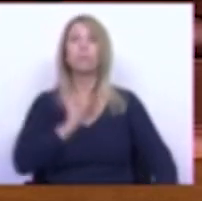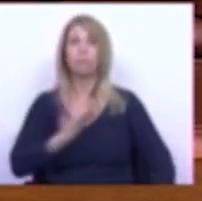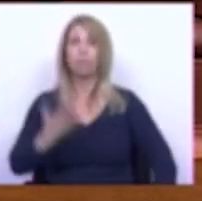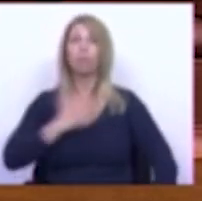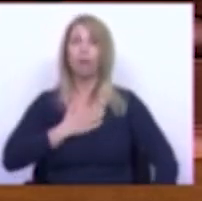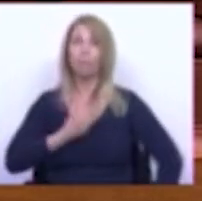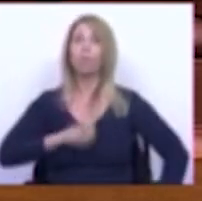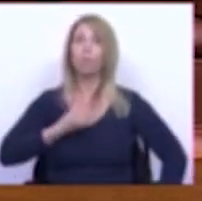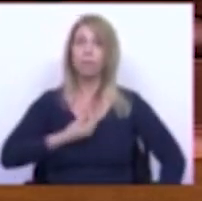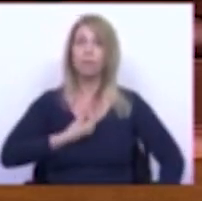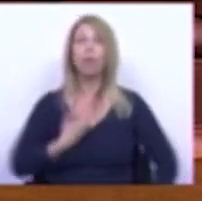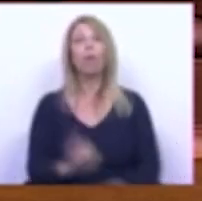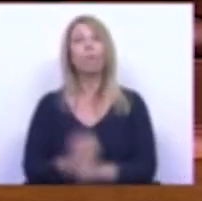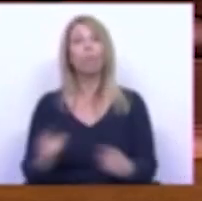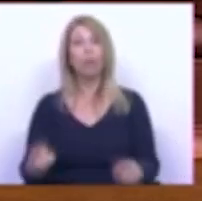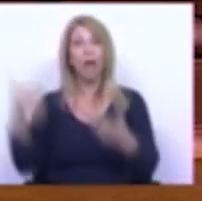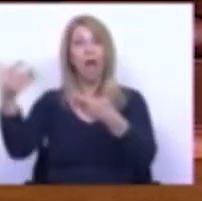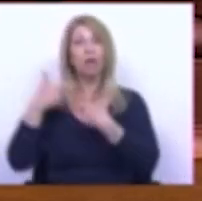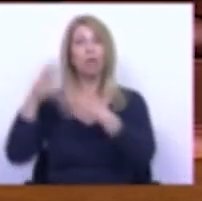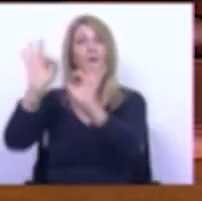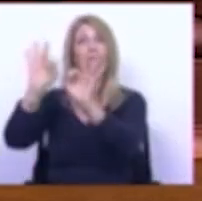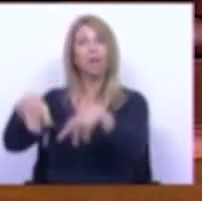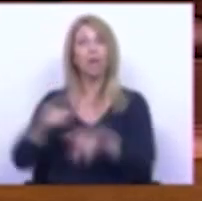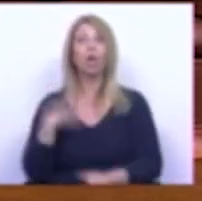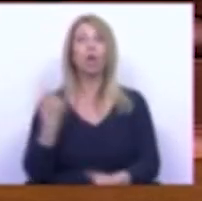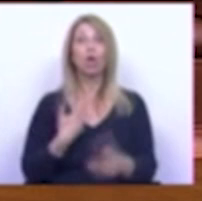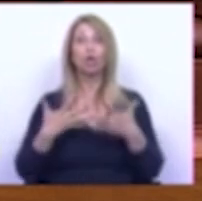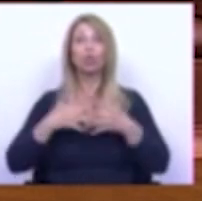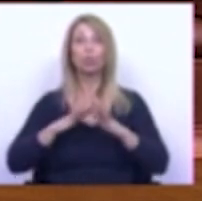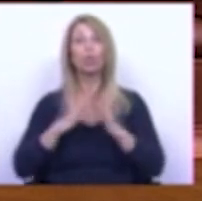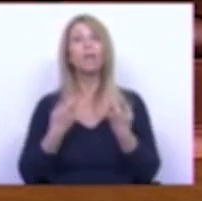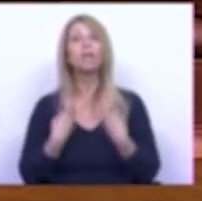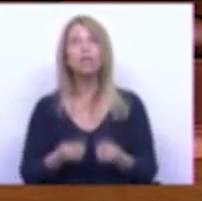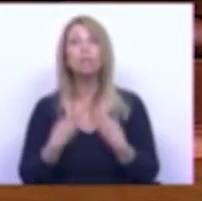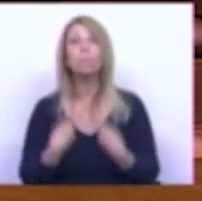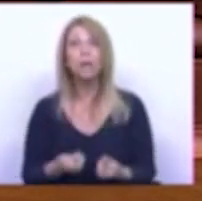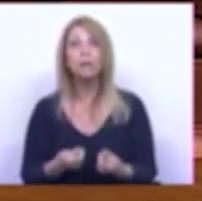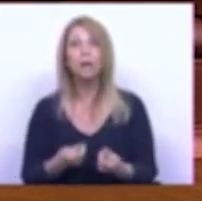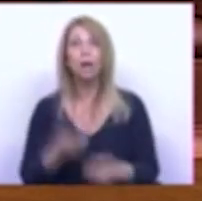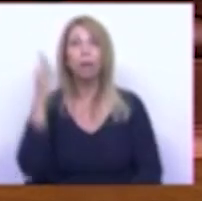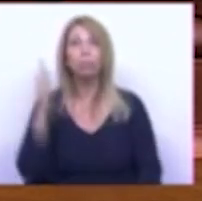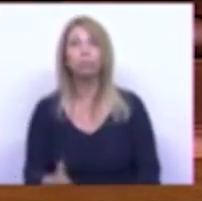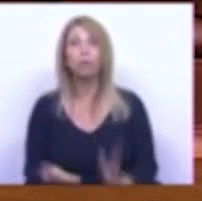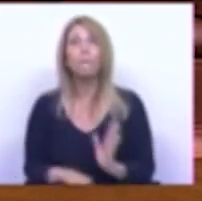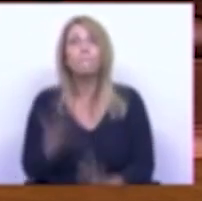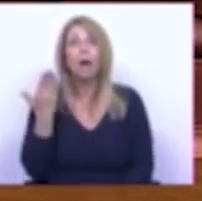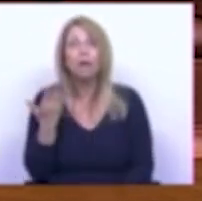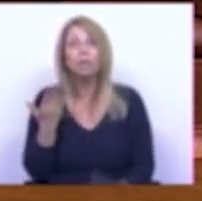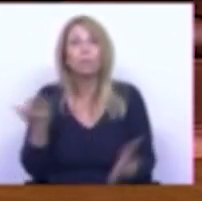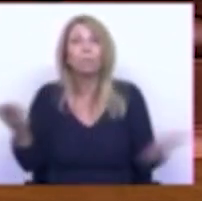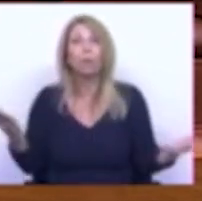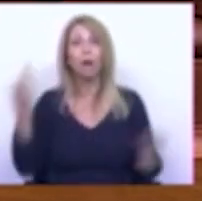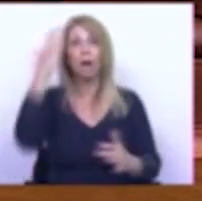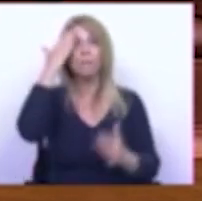pois findas essas ajudas a nossa estrutura de despesa estará cada vez mais rígida e portanto com menos